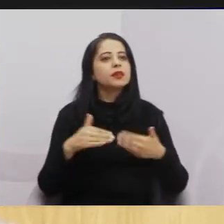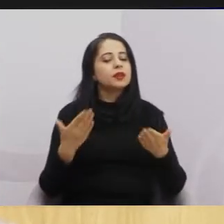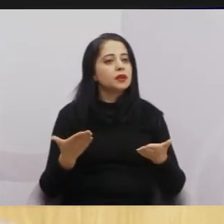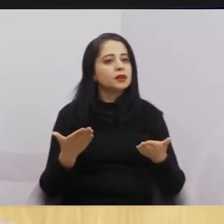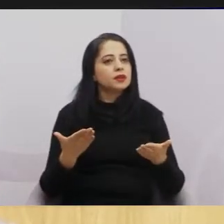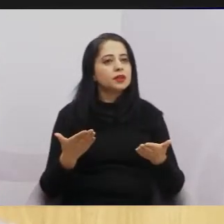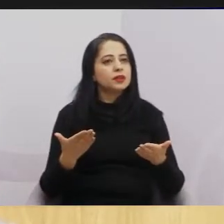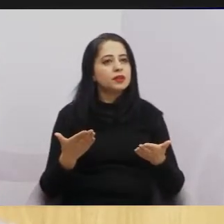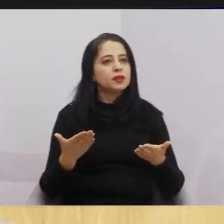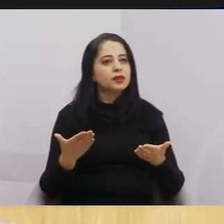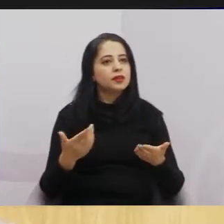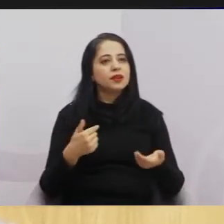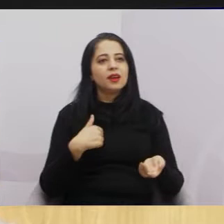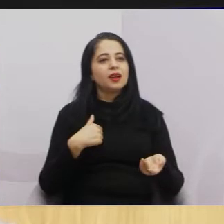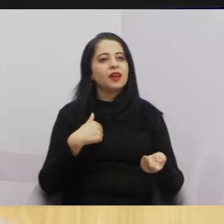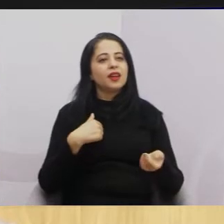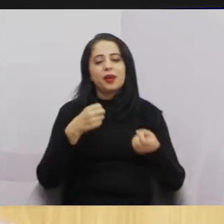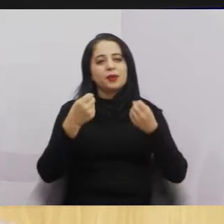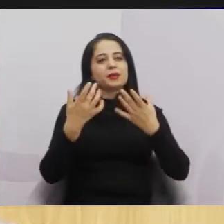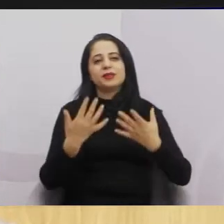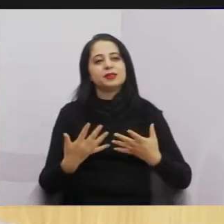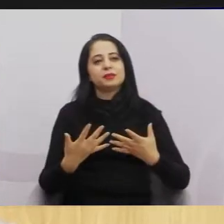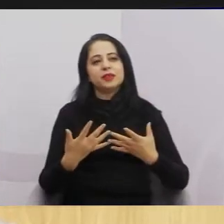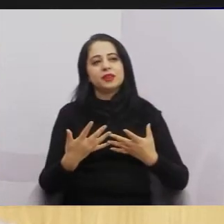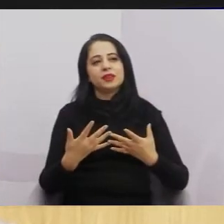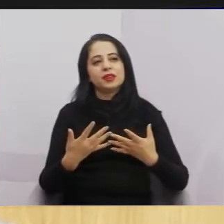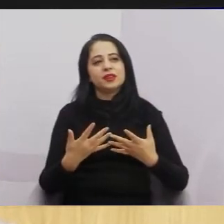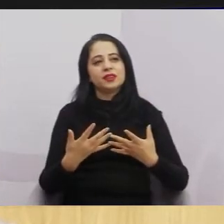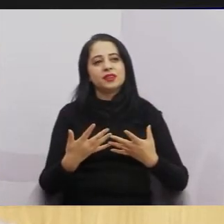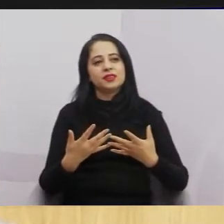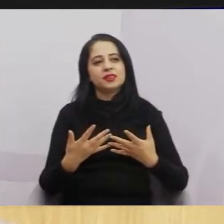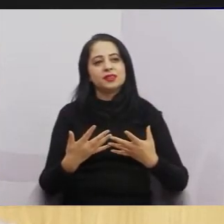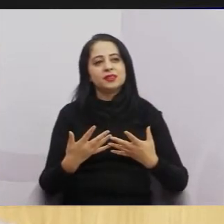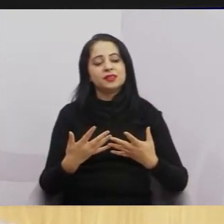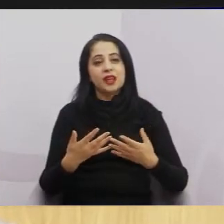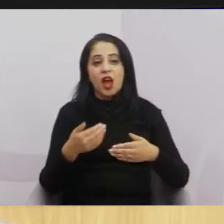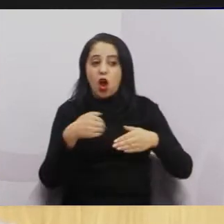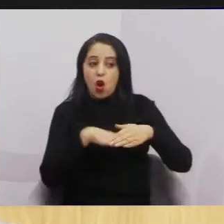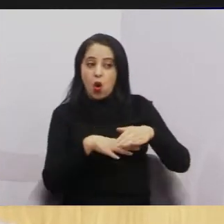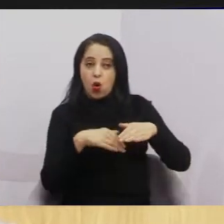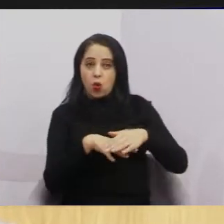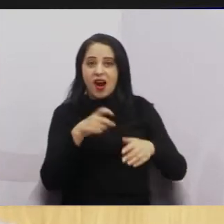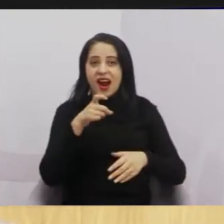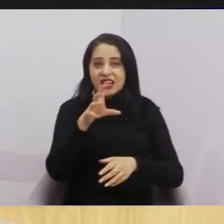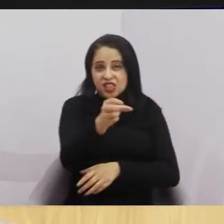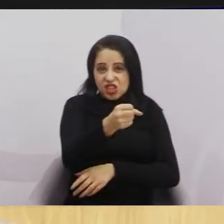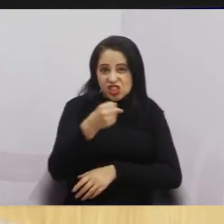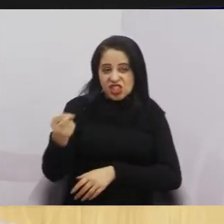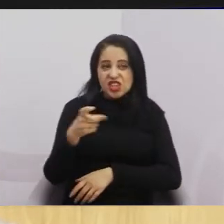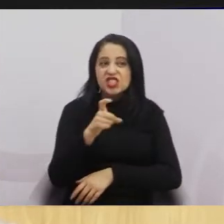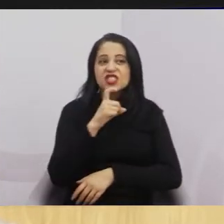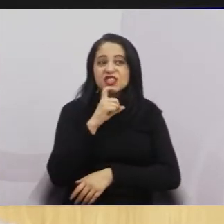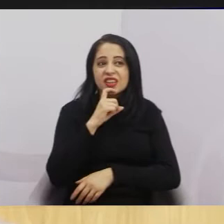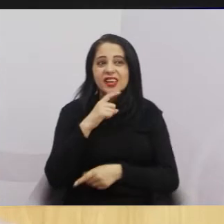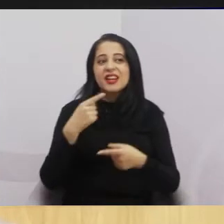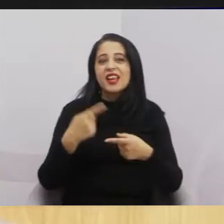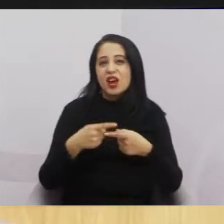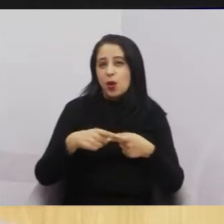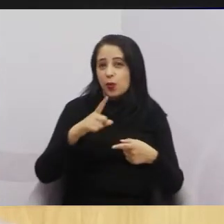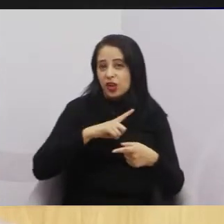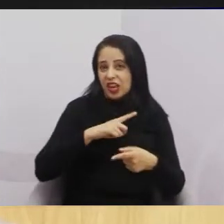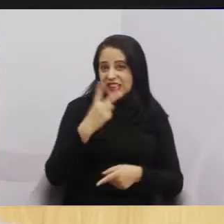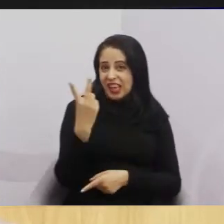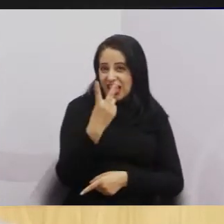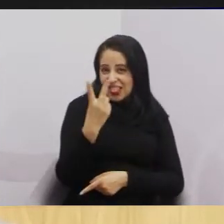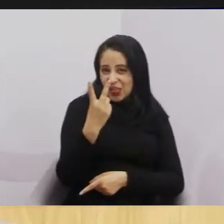lanche depois, eu falei assim para o esposo da assessora, olha, guarda na geladeira porque já tem mais dois para comer